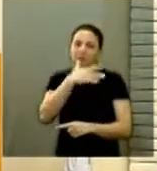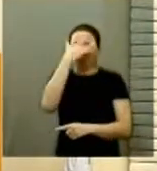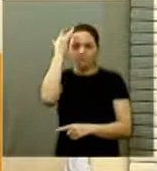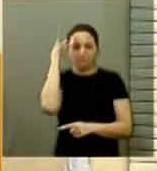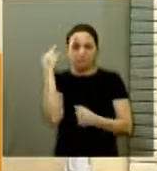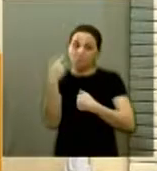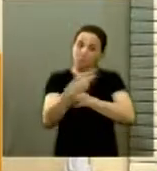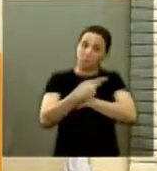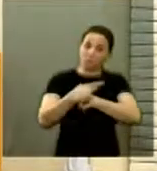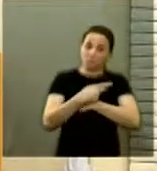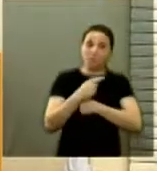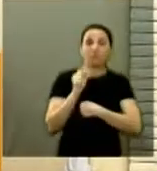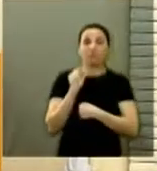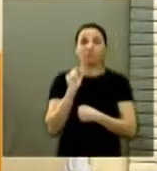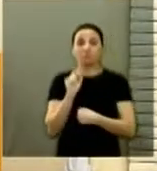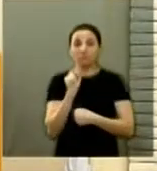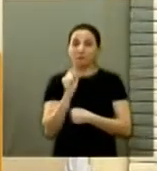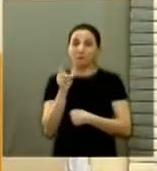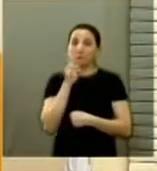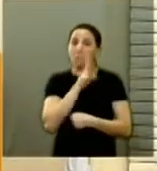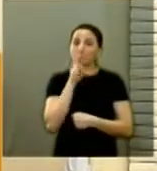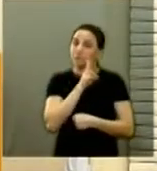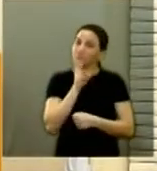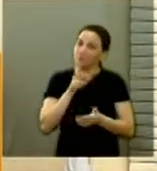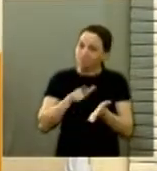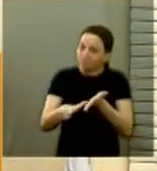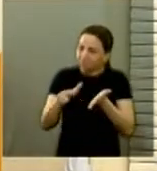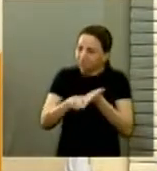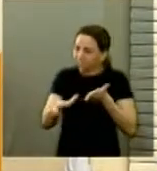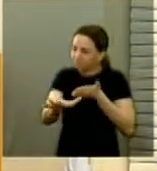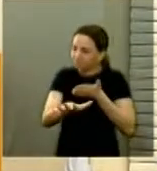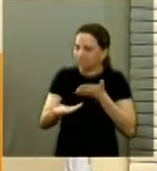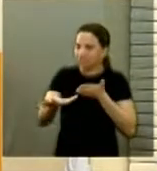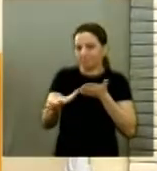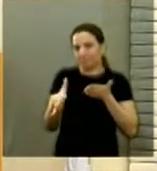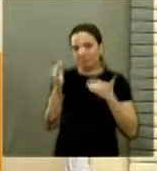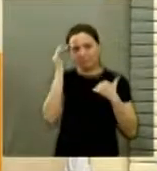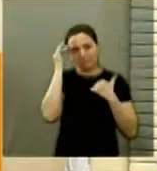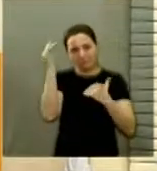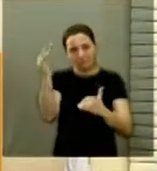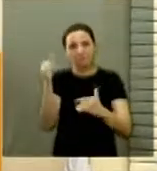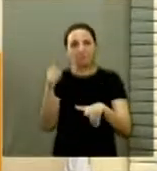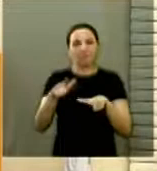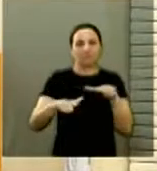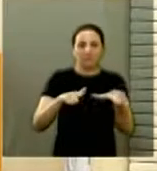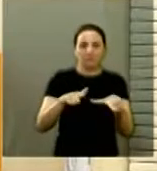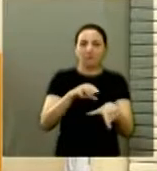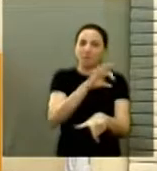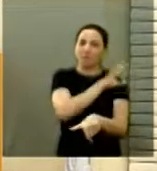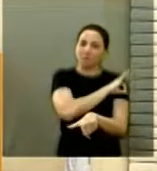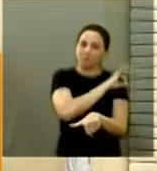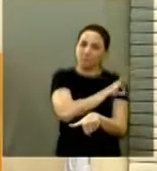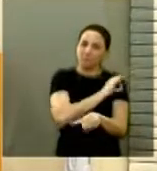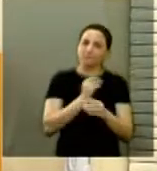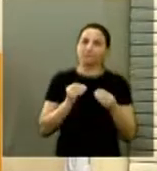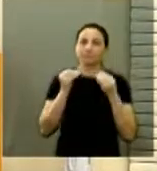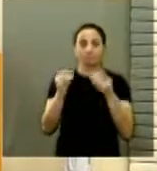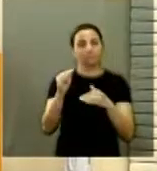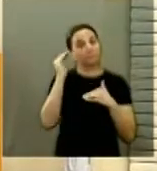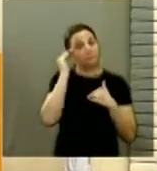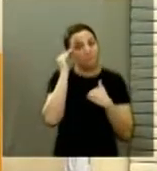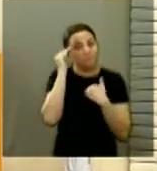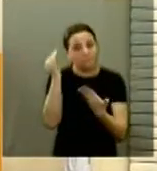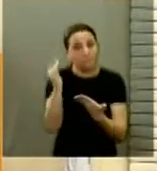os procuraram e foi limpo com urgência. Então quero agradecer muito esse serviço prestado pela prefeitura. Muito obrigado.